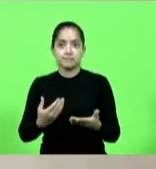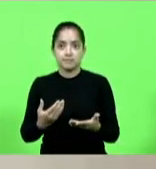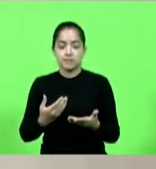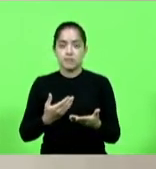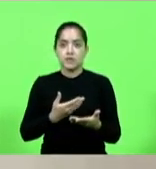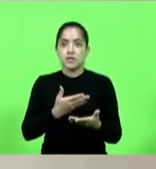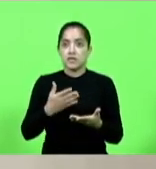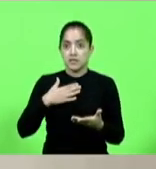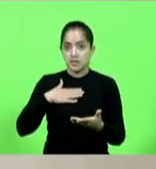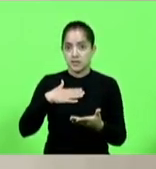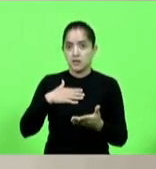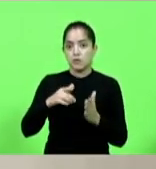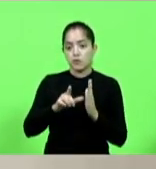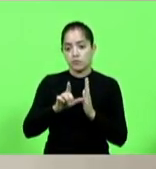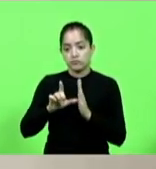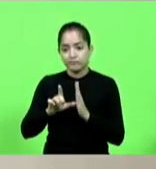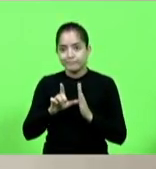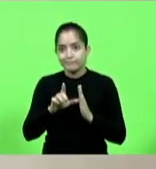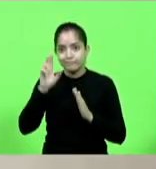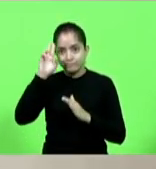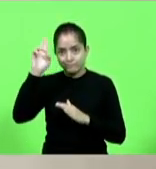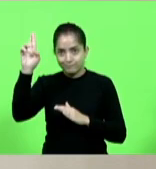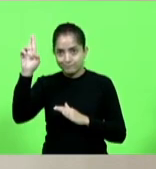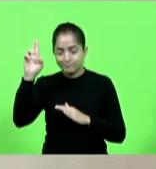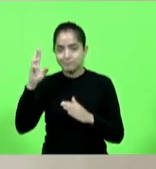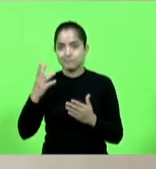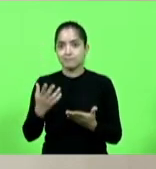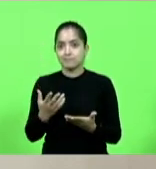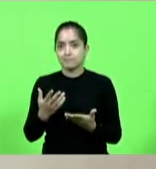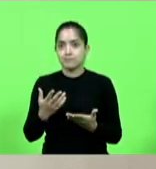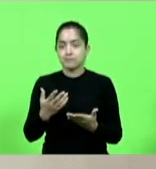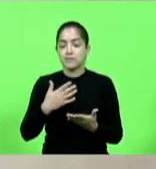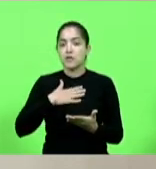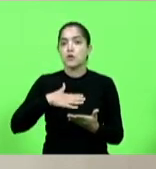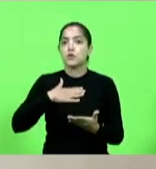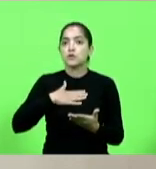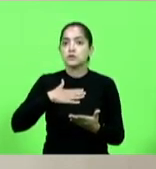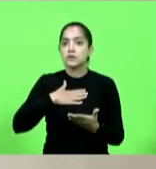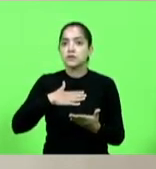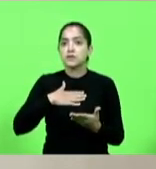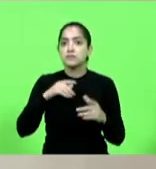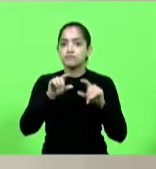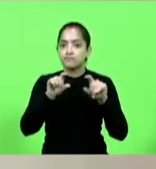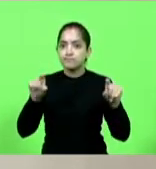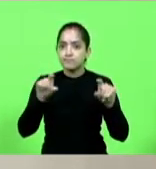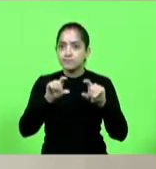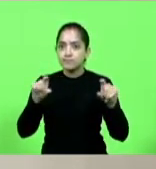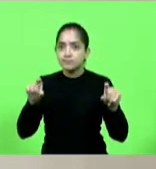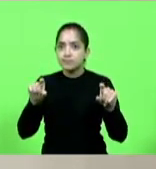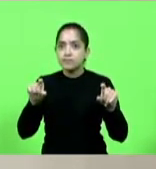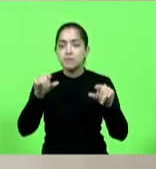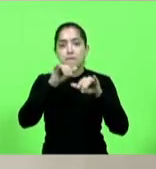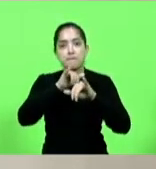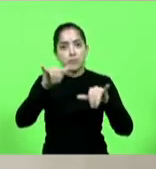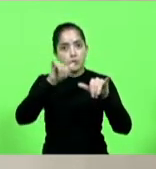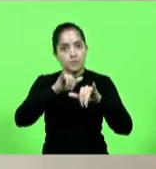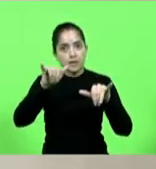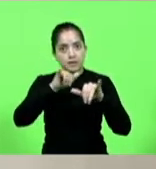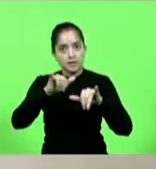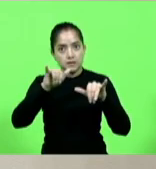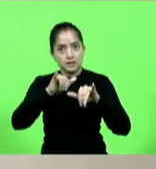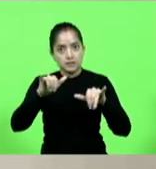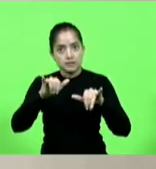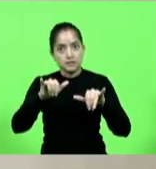que sou gostaria de deixar uma frase propaganda não é